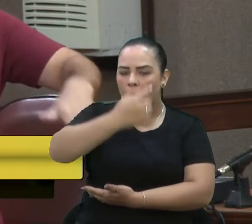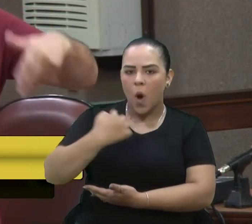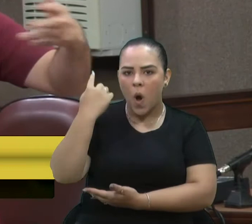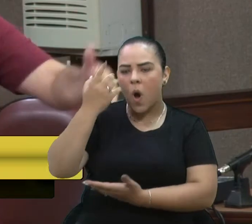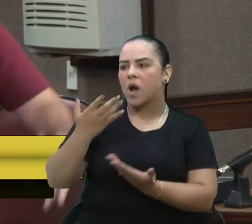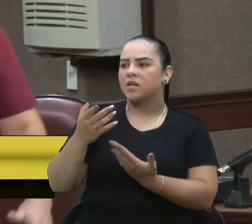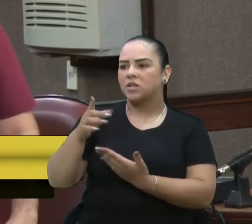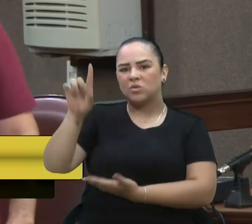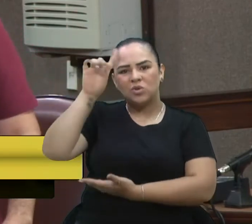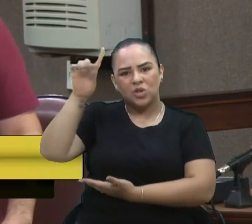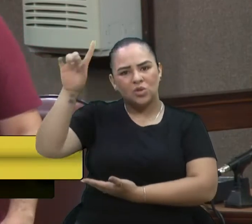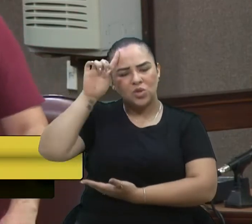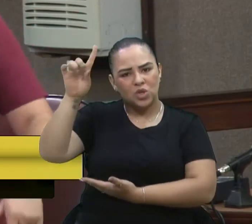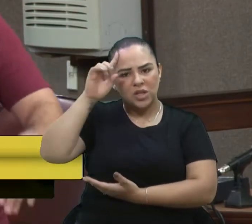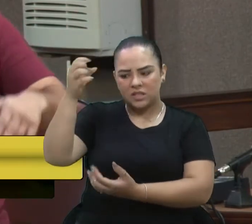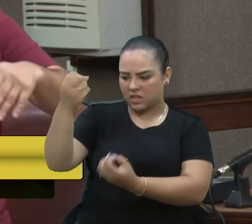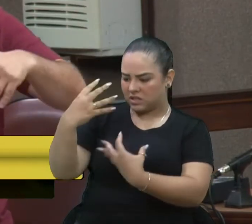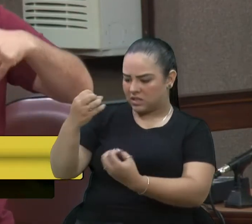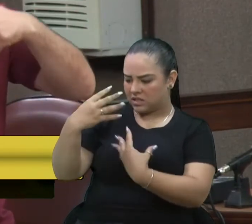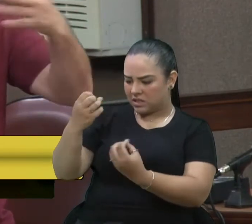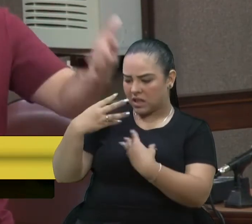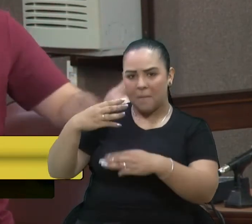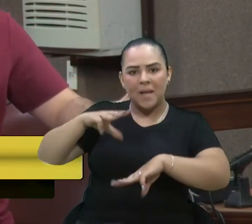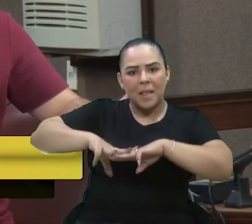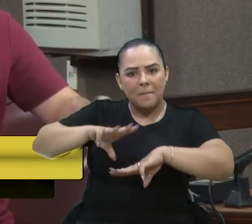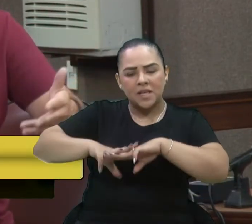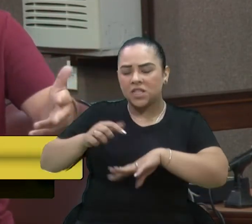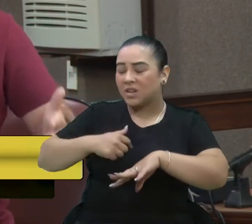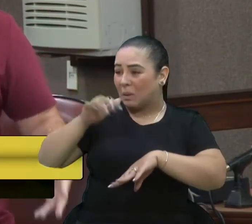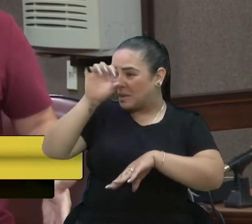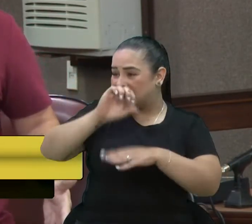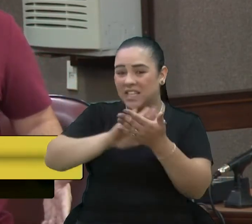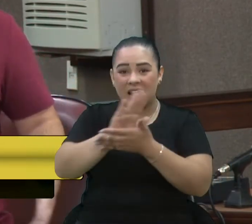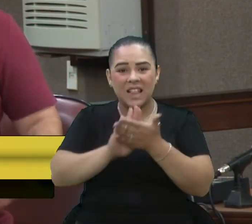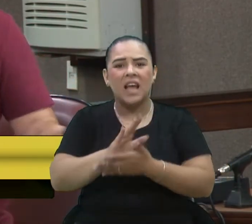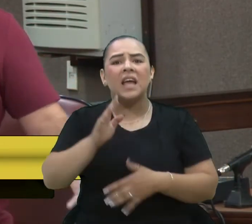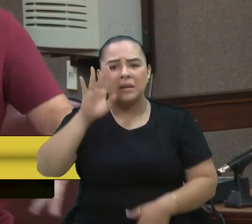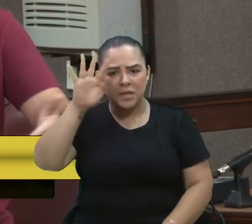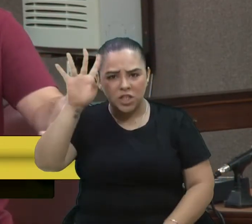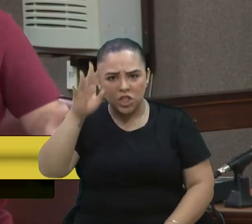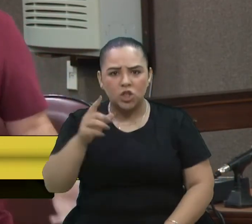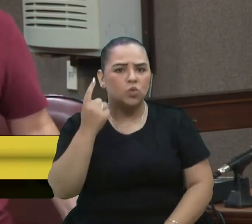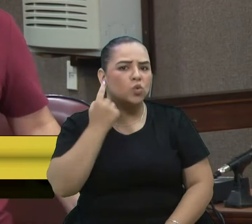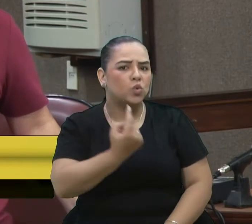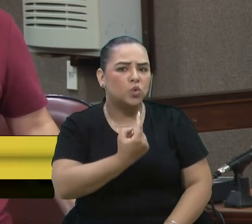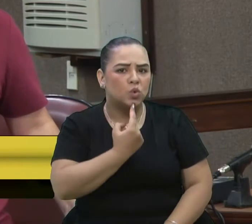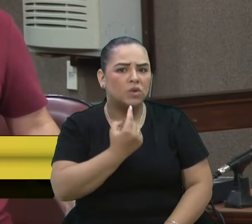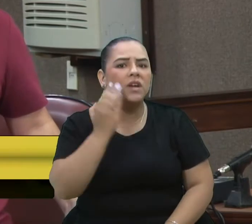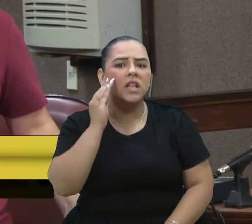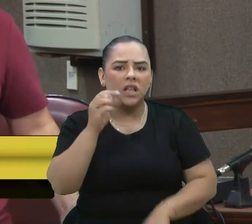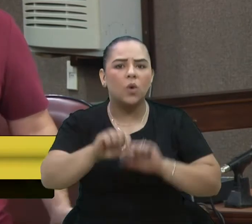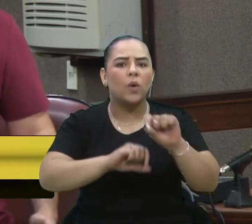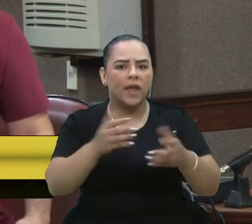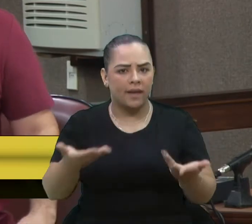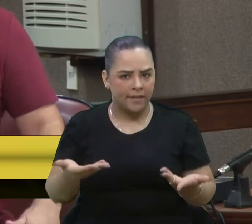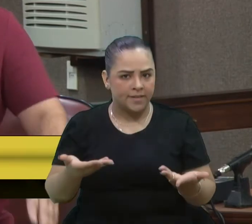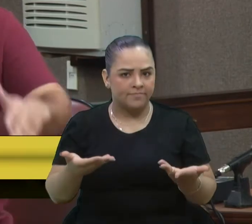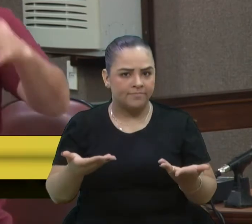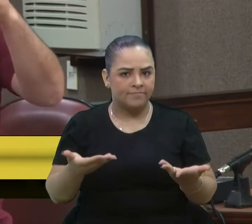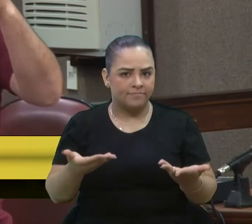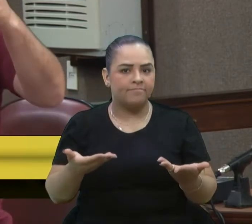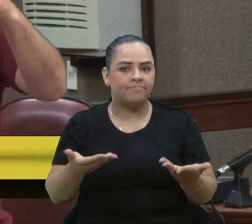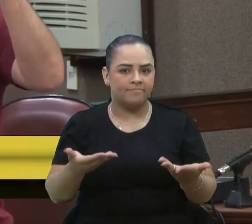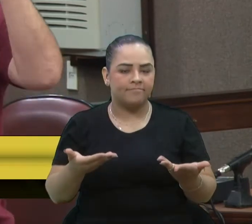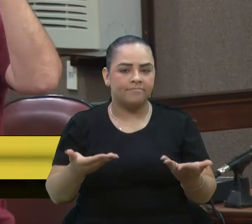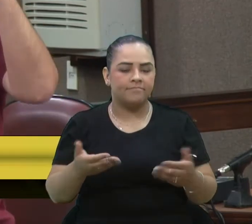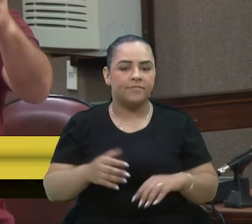e na sala de aula me ensinando matemática química, não aprendia nada, imagina uma criança surda que não vai entender o que, se tem dificuldade. Então